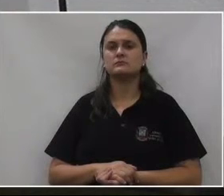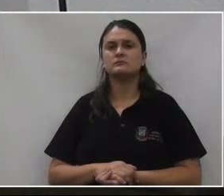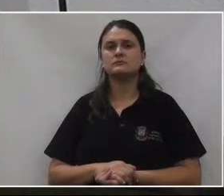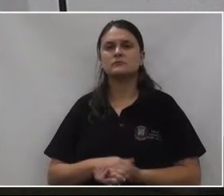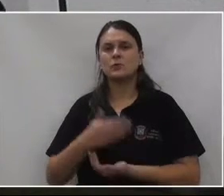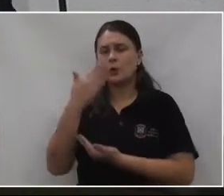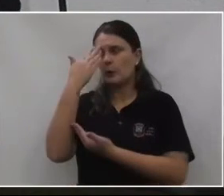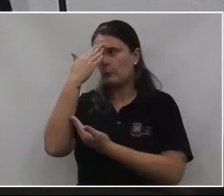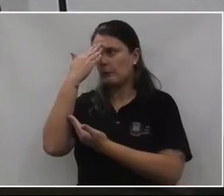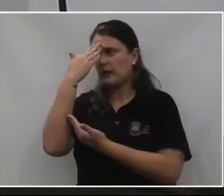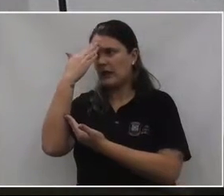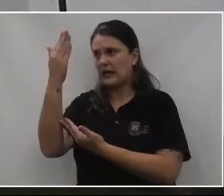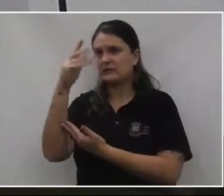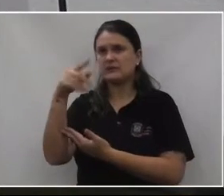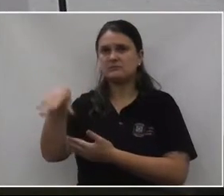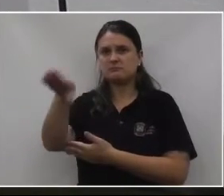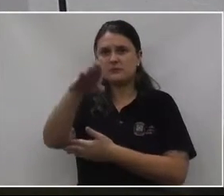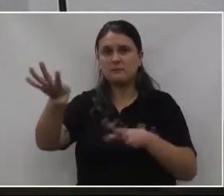Obrigado pela atenção,